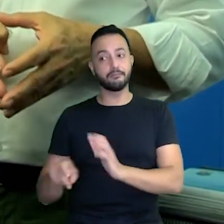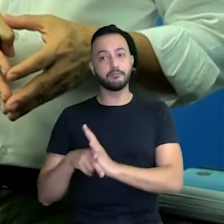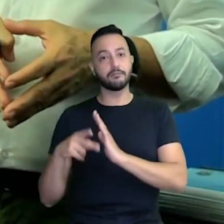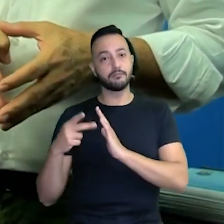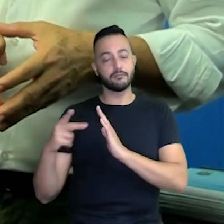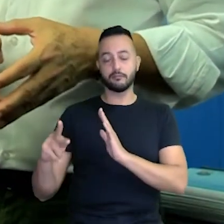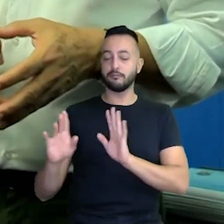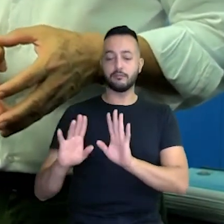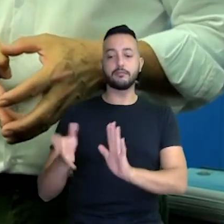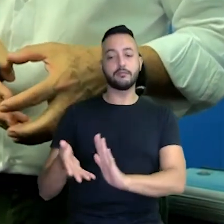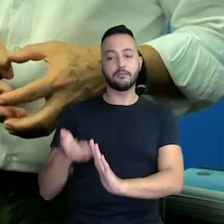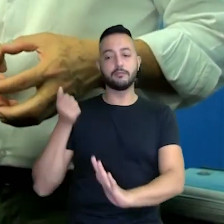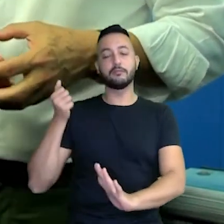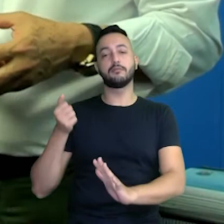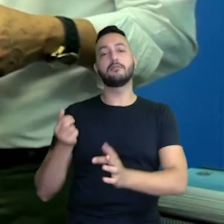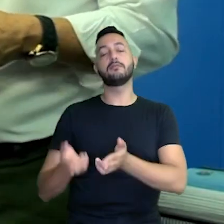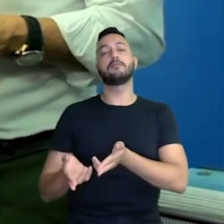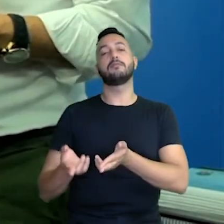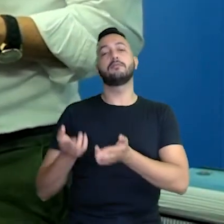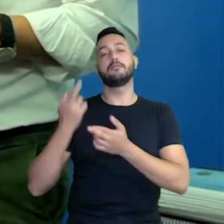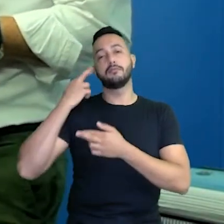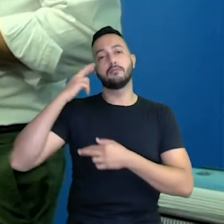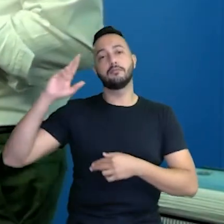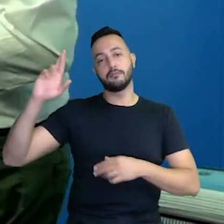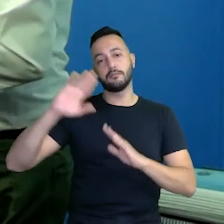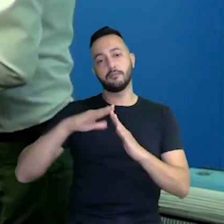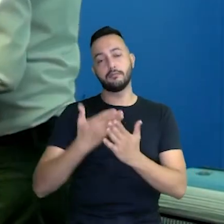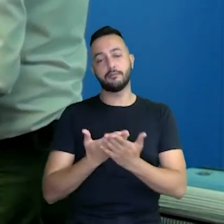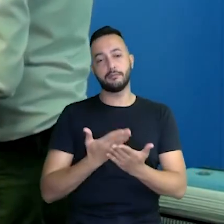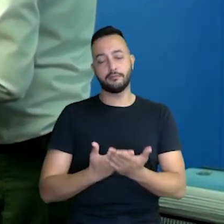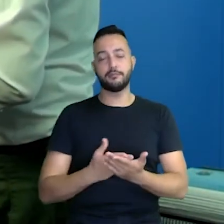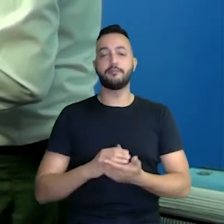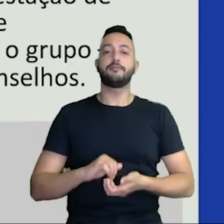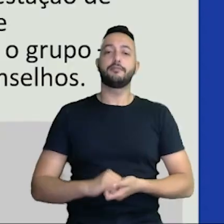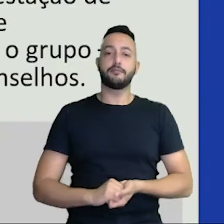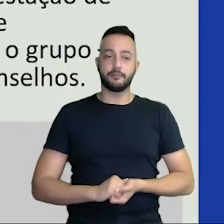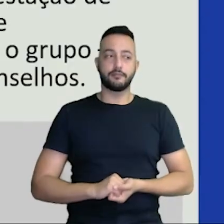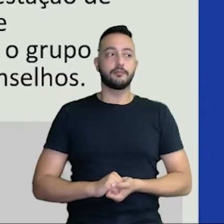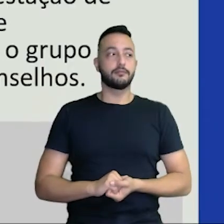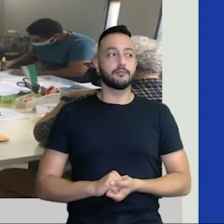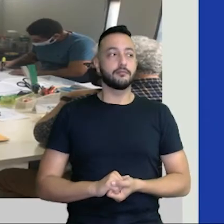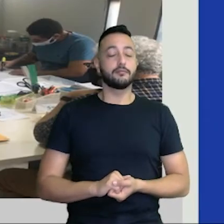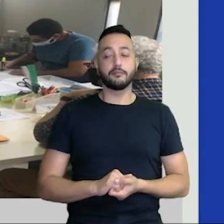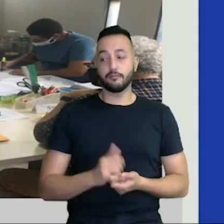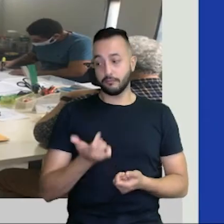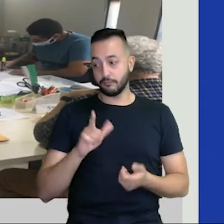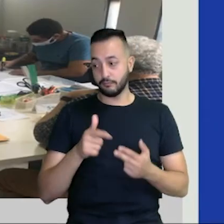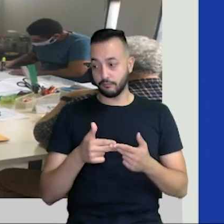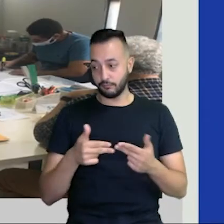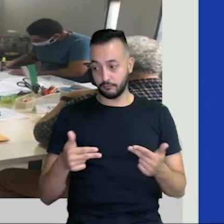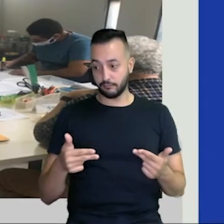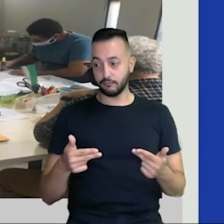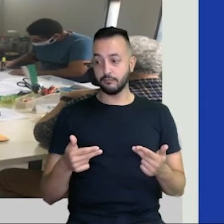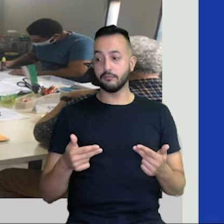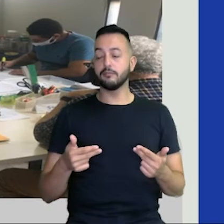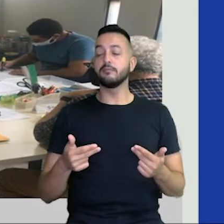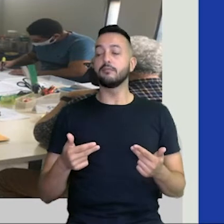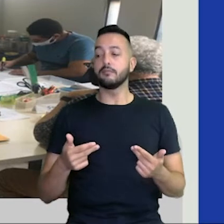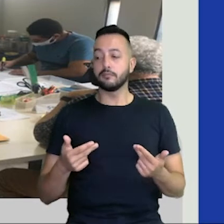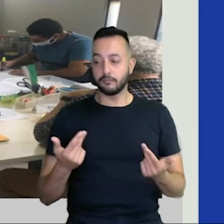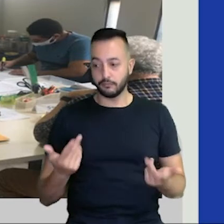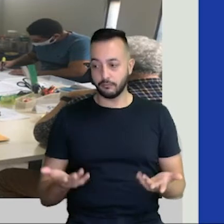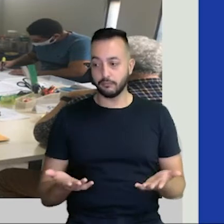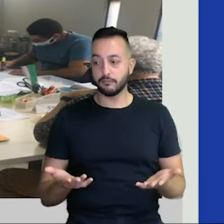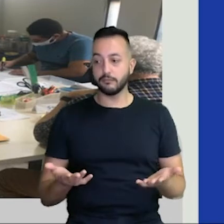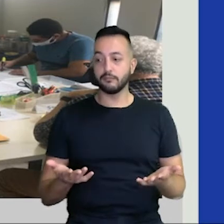costas da gestão escolar. Bom, uma outra coisa, gente, é